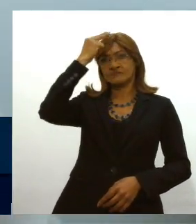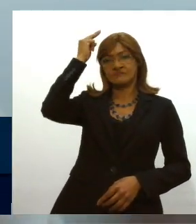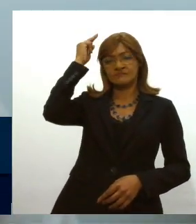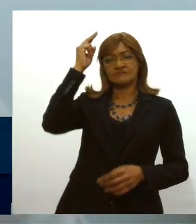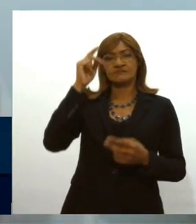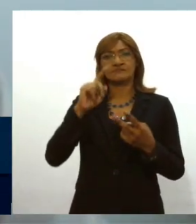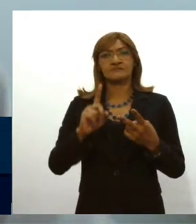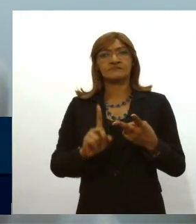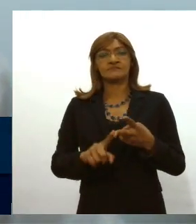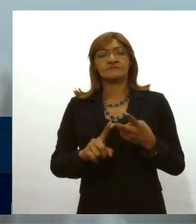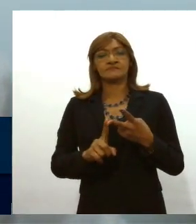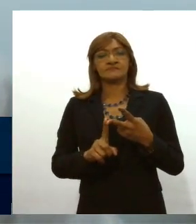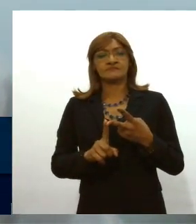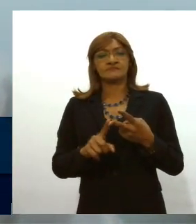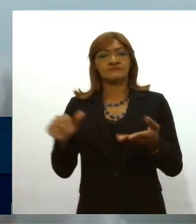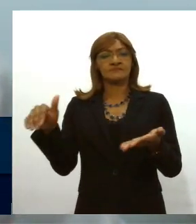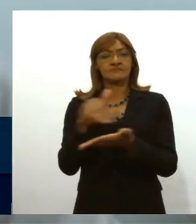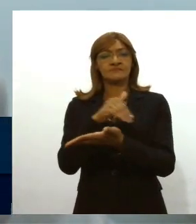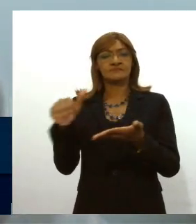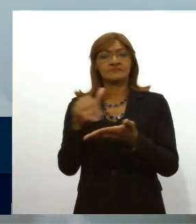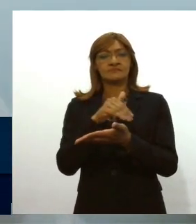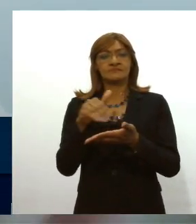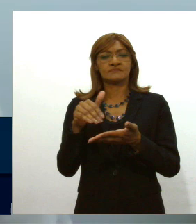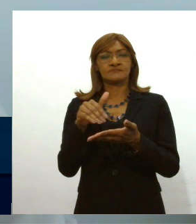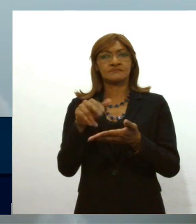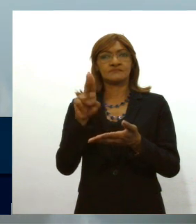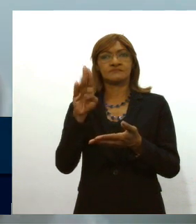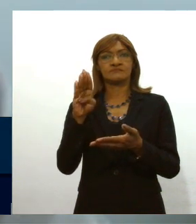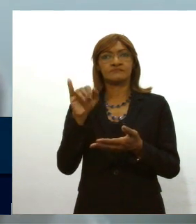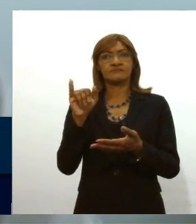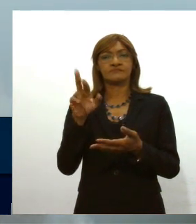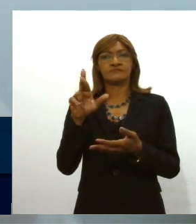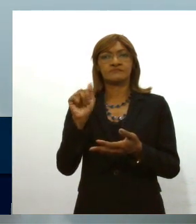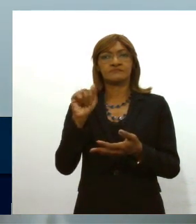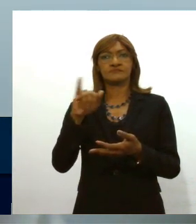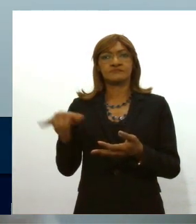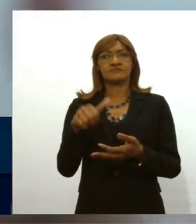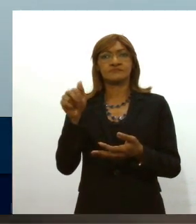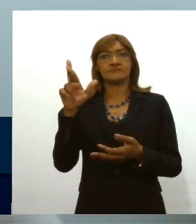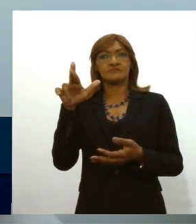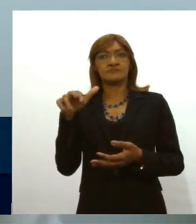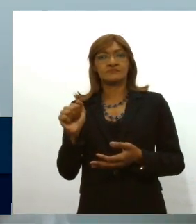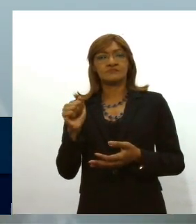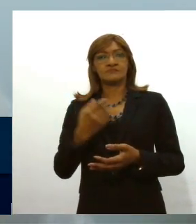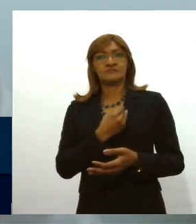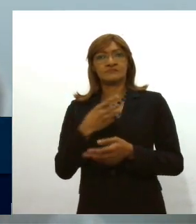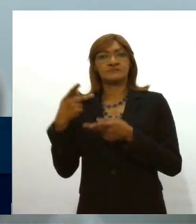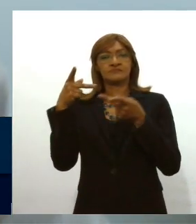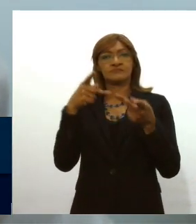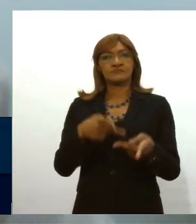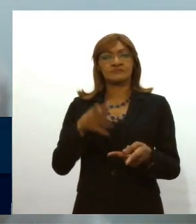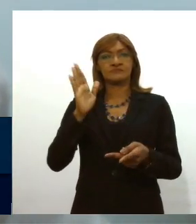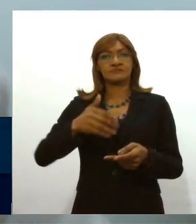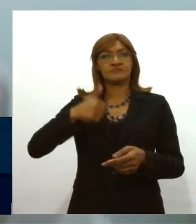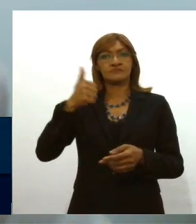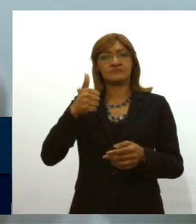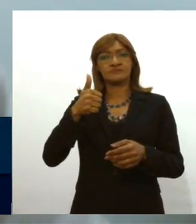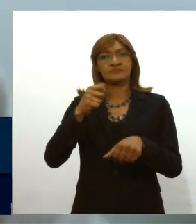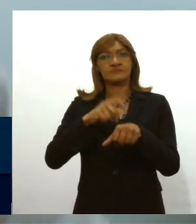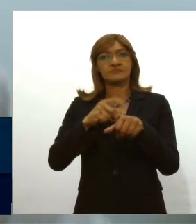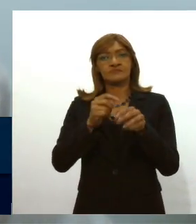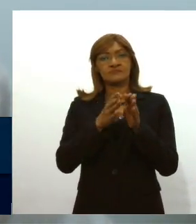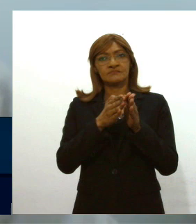e pelo secretário Birajara quando ele foi a essa casa e já falou da primeira etapa